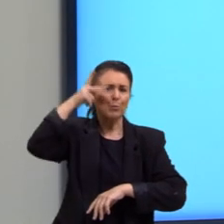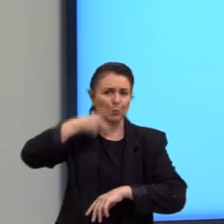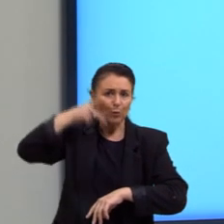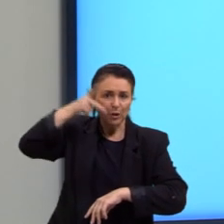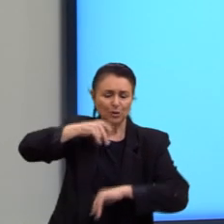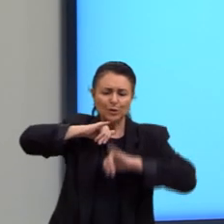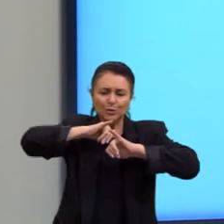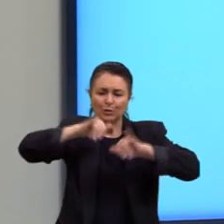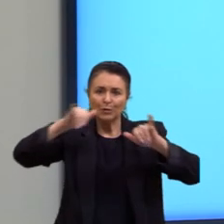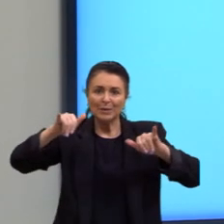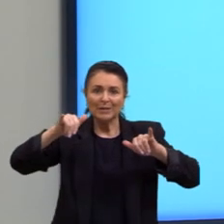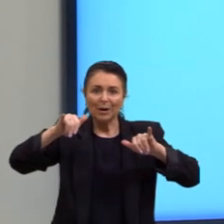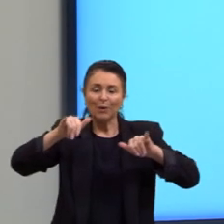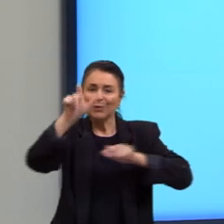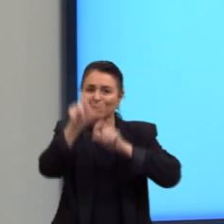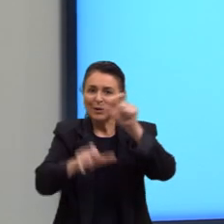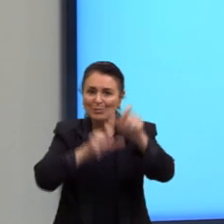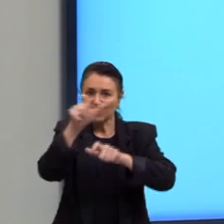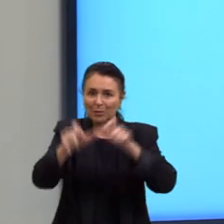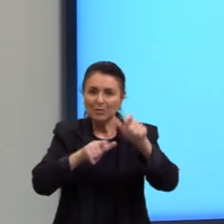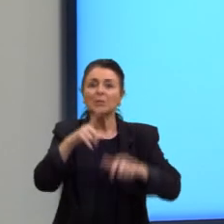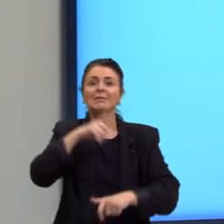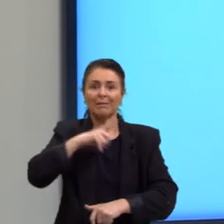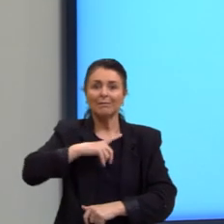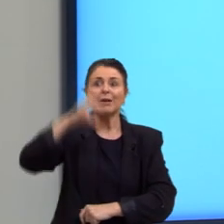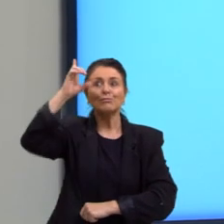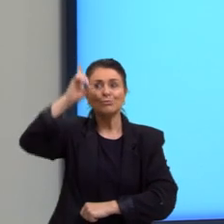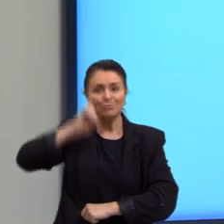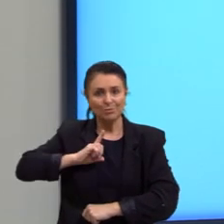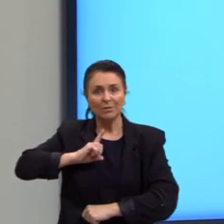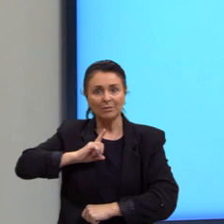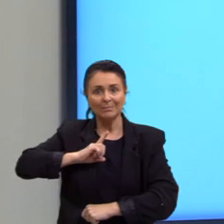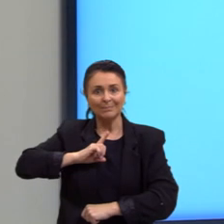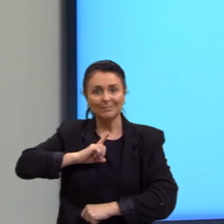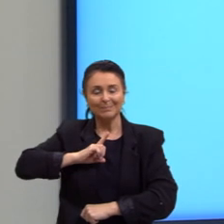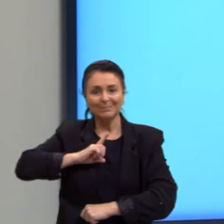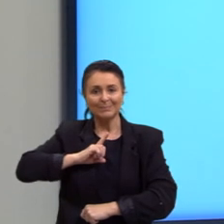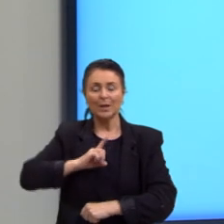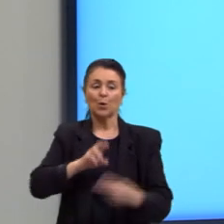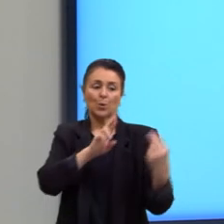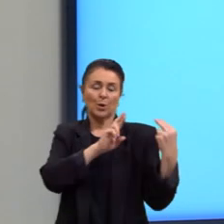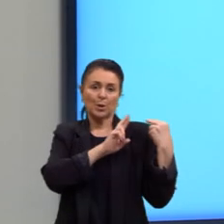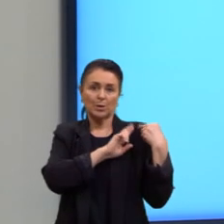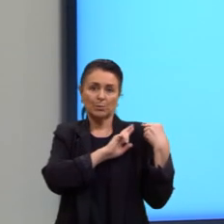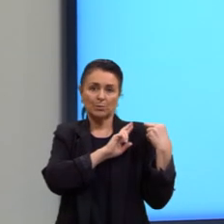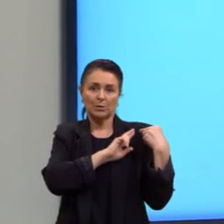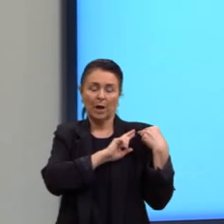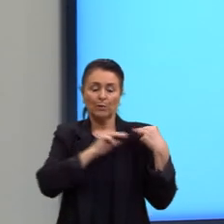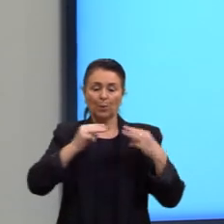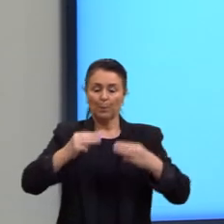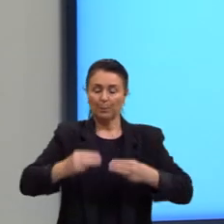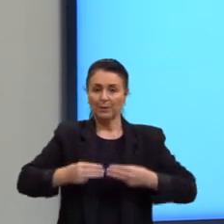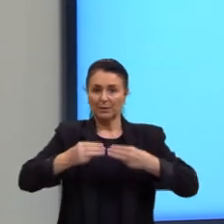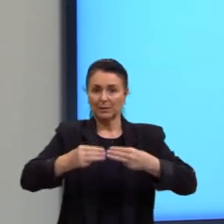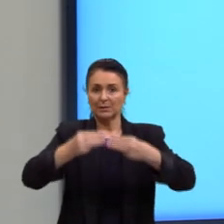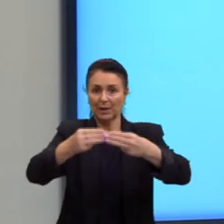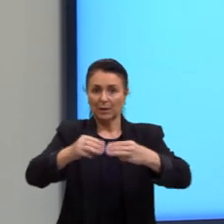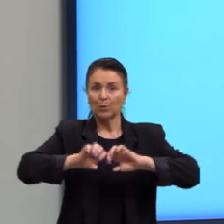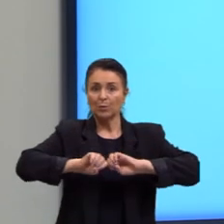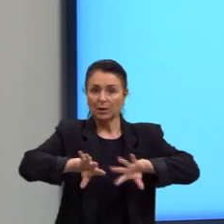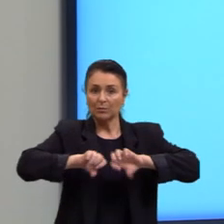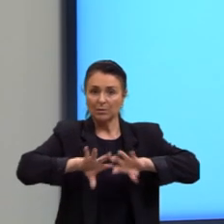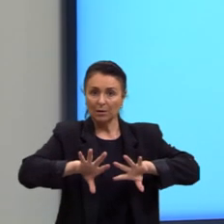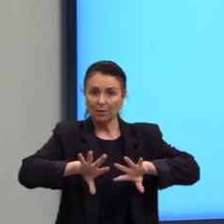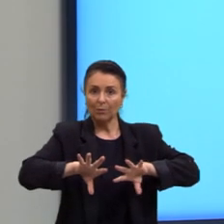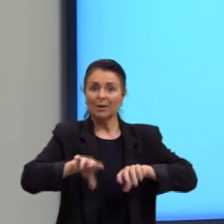população acerca dos seus direitos. Então, o responsável, o Ministério da Educação é